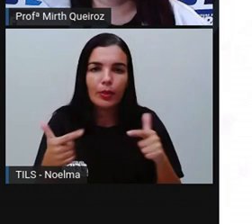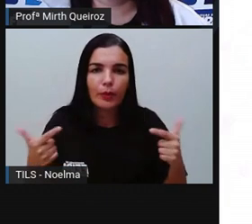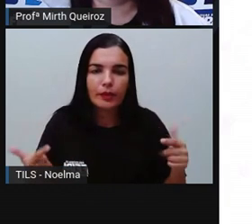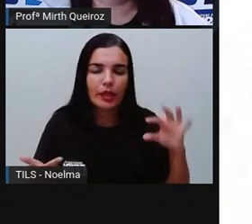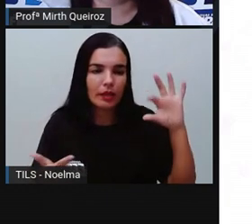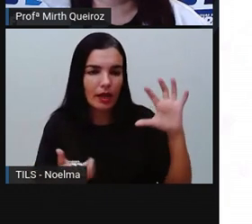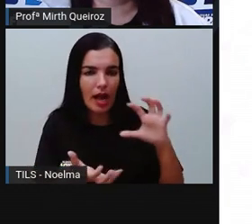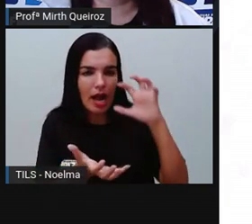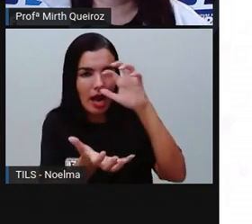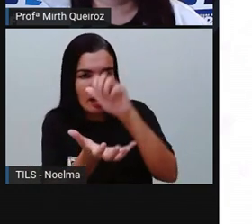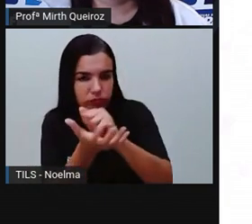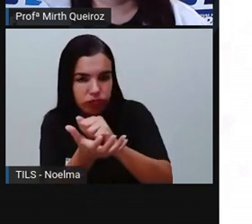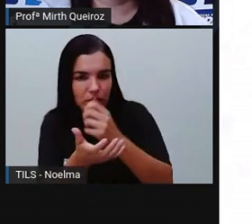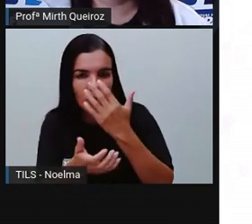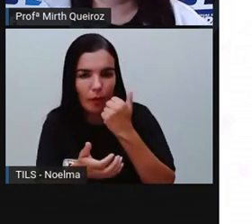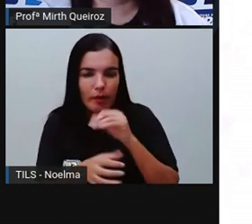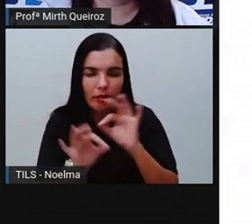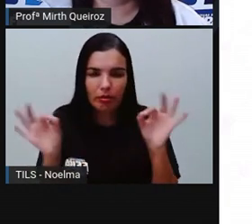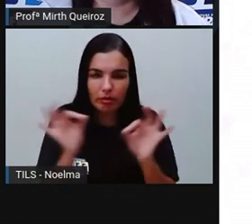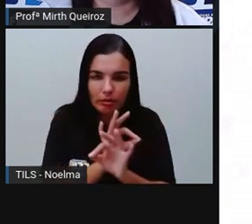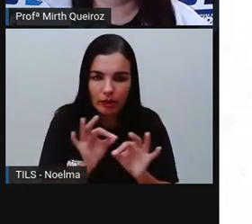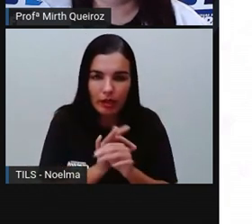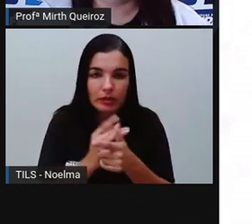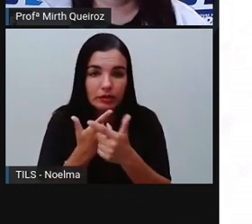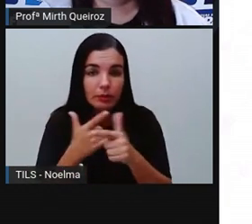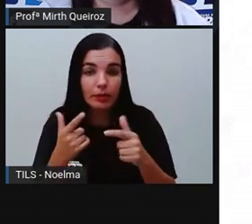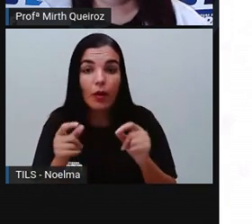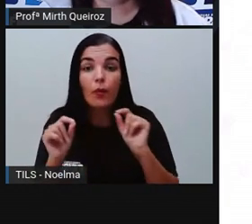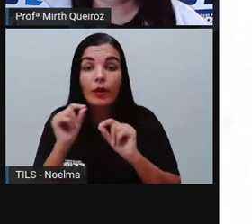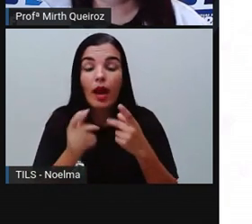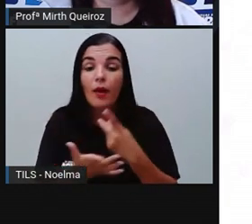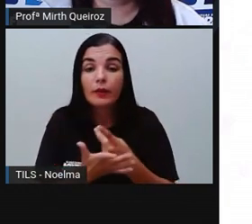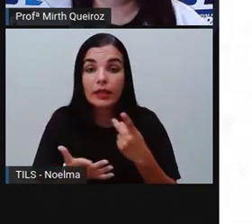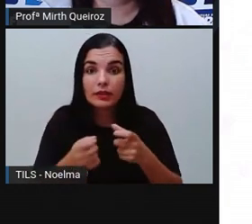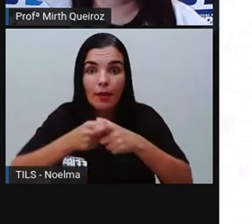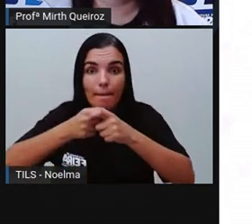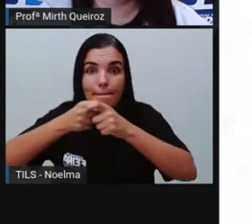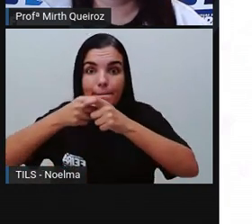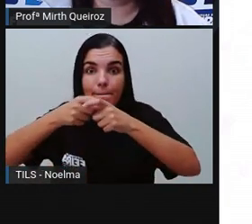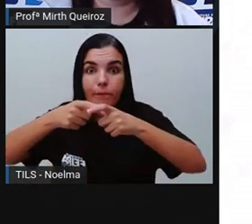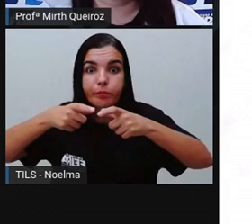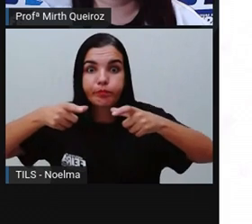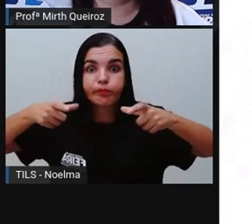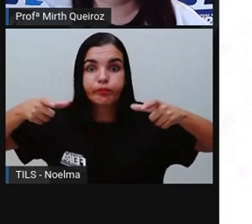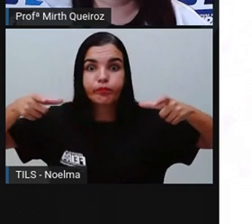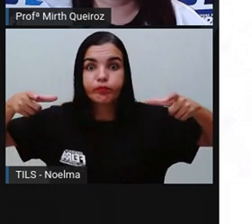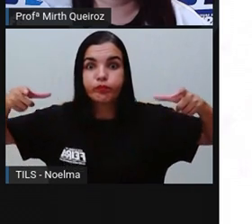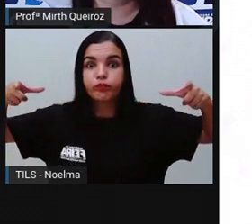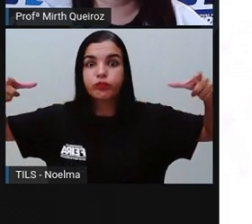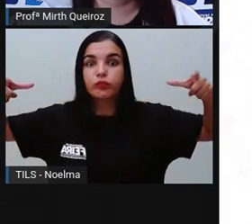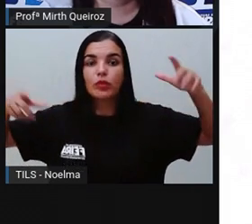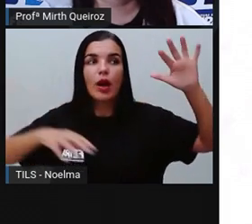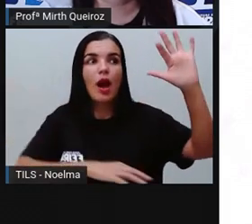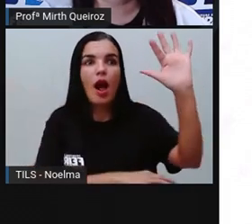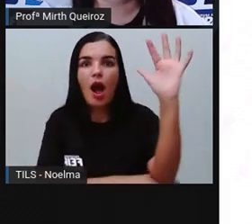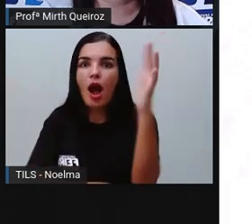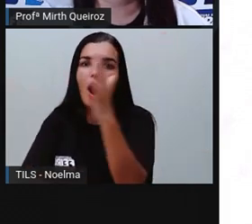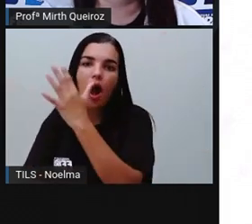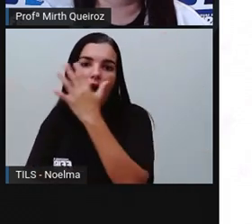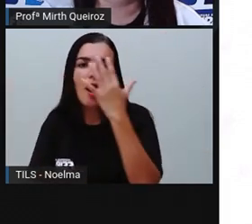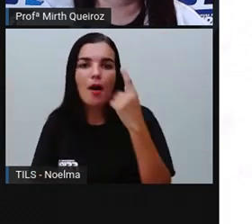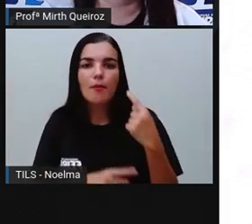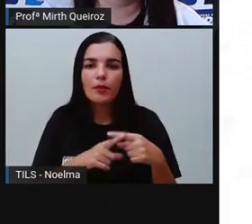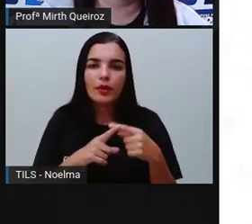acabam reproduzindo-se e aumentando rapidamente em quantidade, afetando a produção agrícola, pois